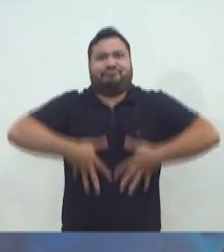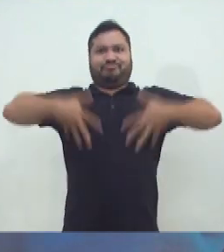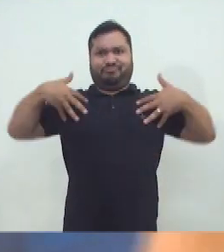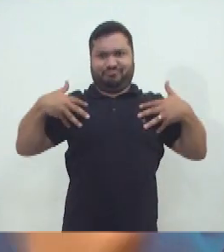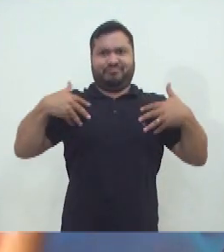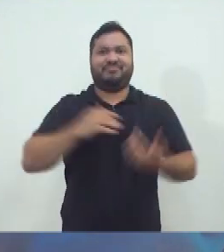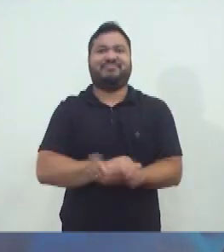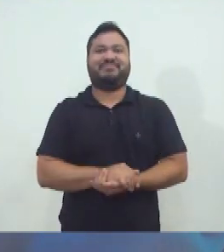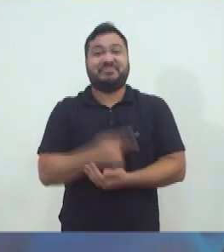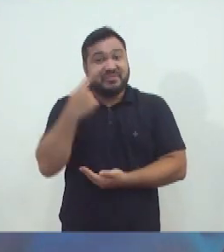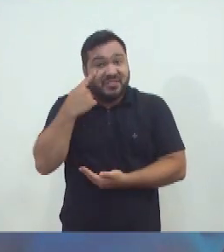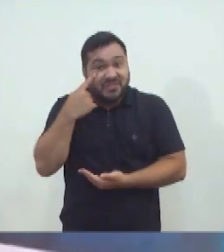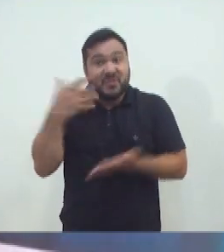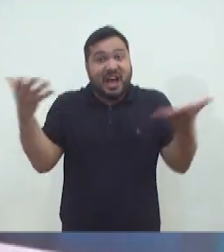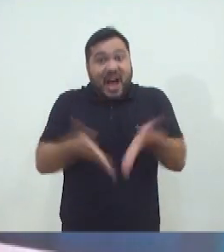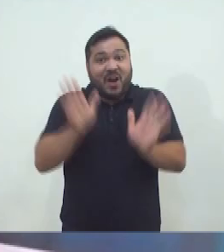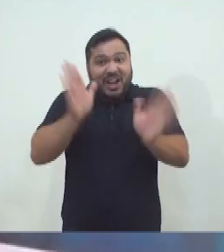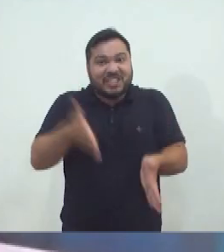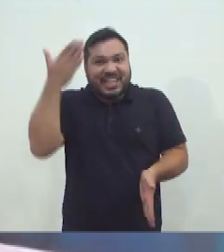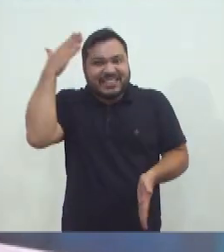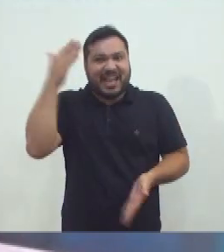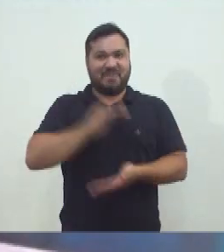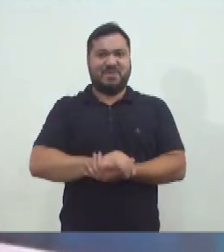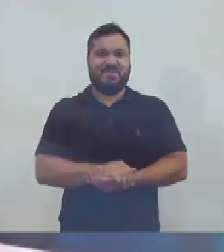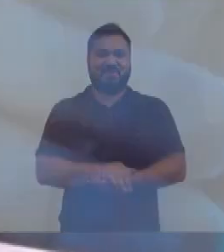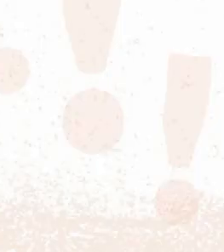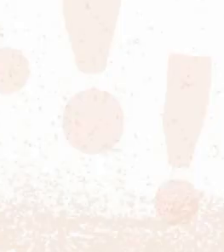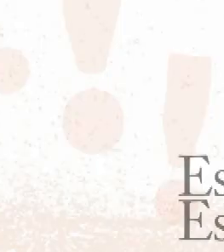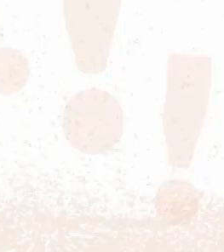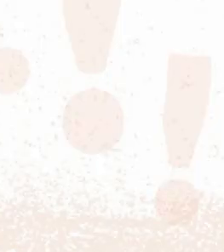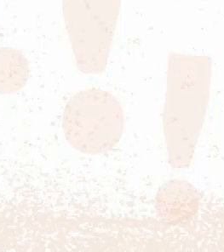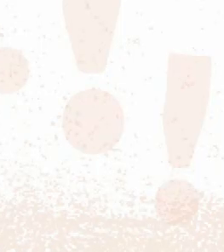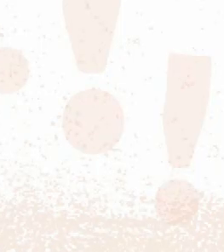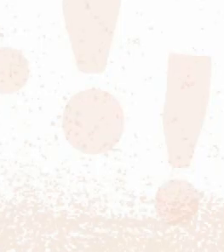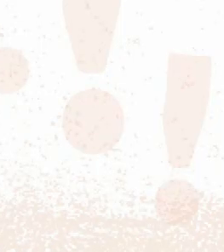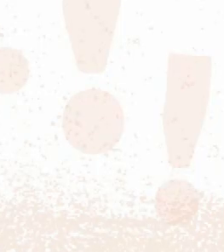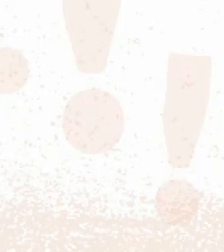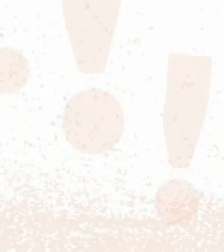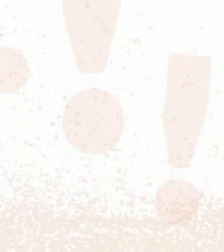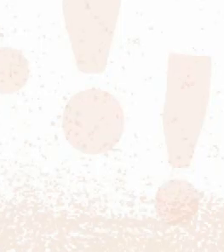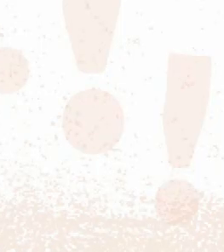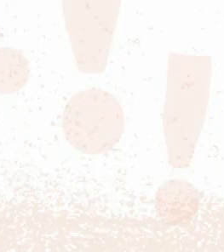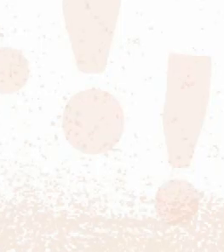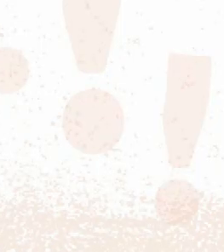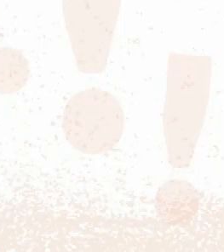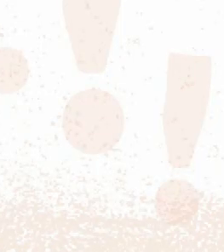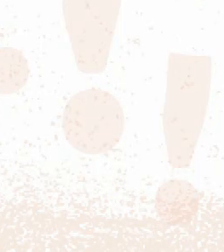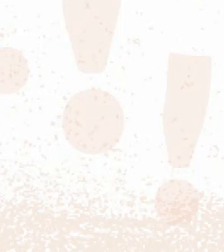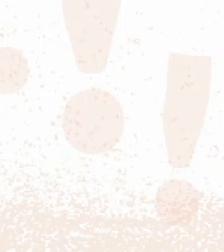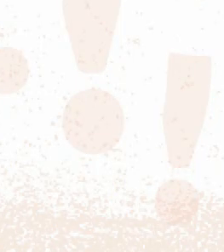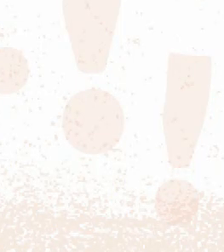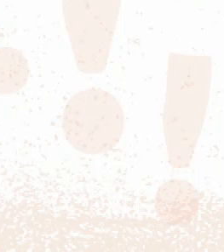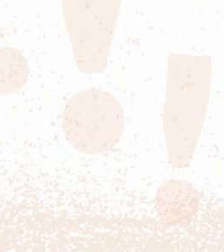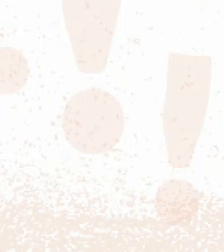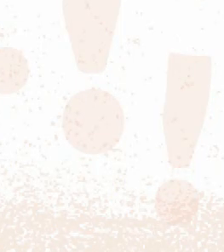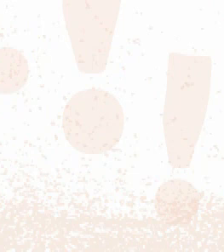pra se orgulhar muito, viu? Agora você sabe. Tchau. Tchau. Tchau.